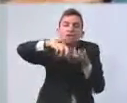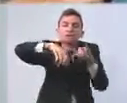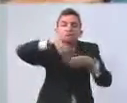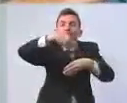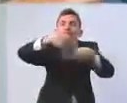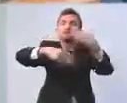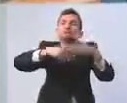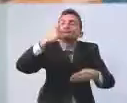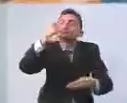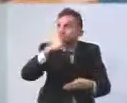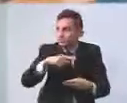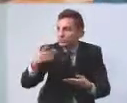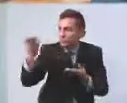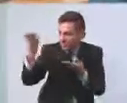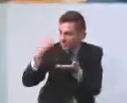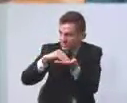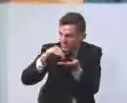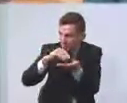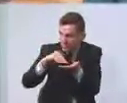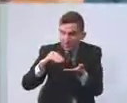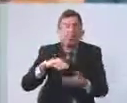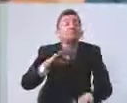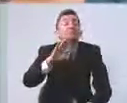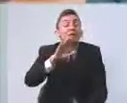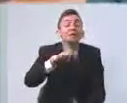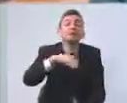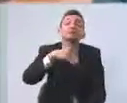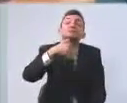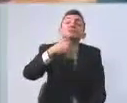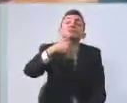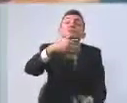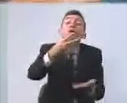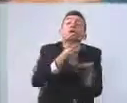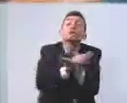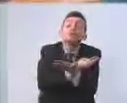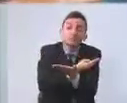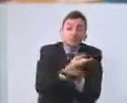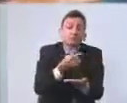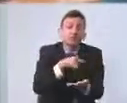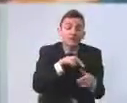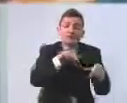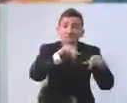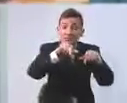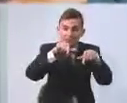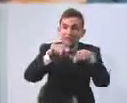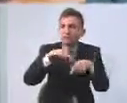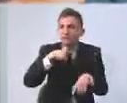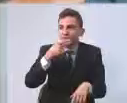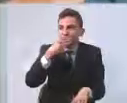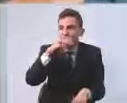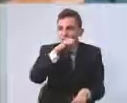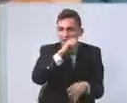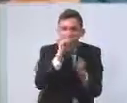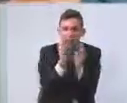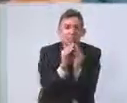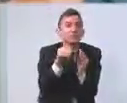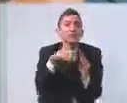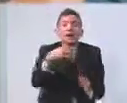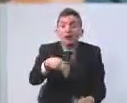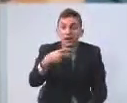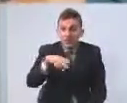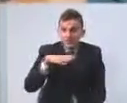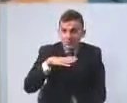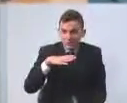tudo certo, não é, secretário? O que aconteceu é seguinte, os serviços bem rapidamente falando aqui no município, até